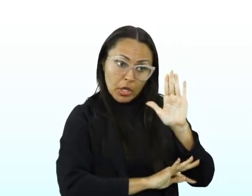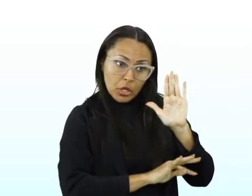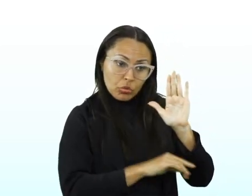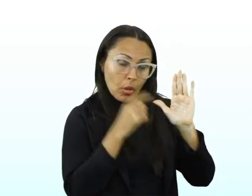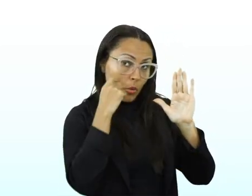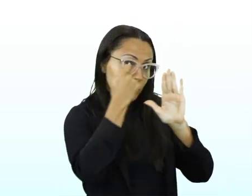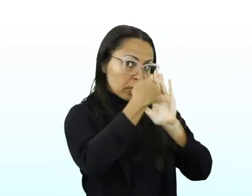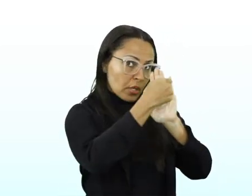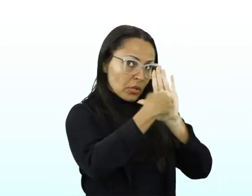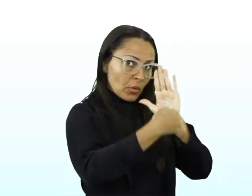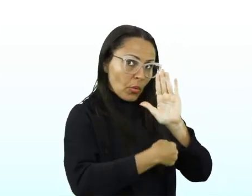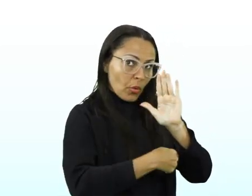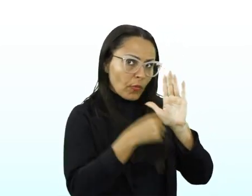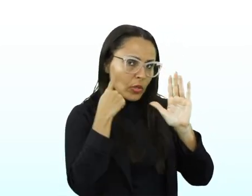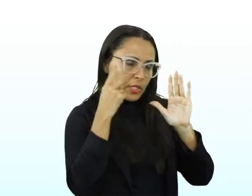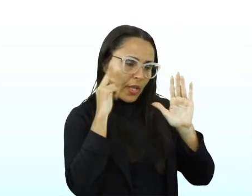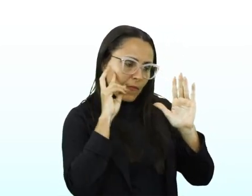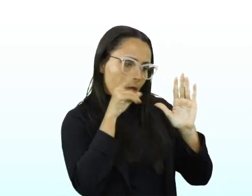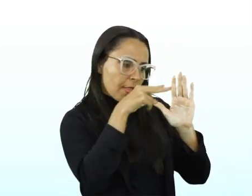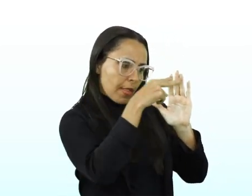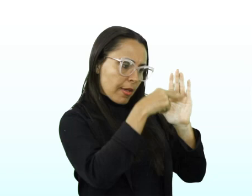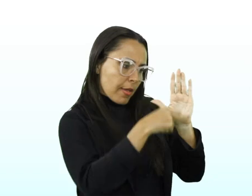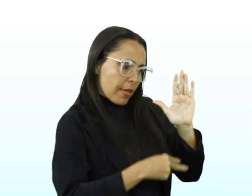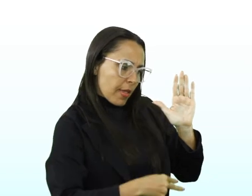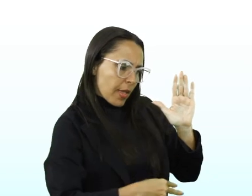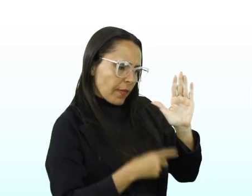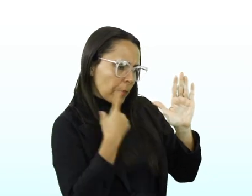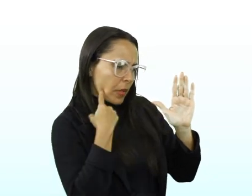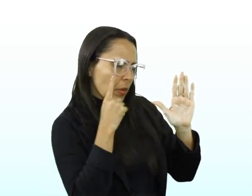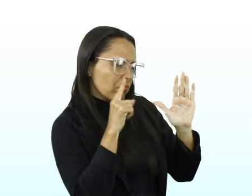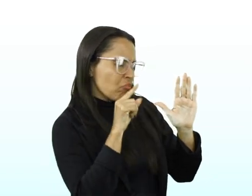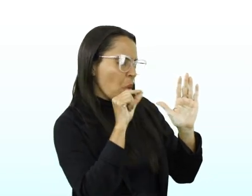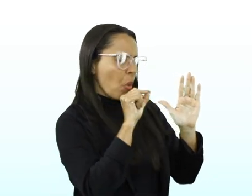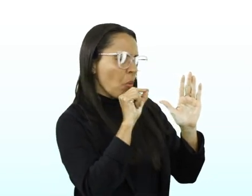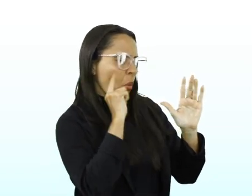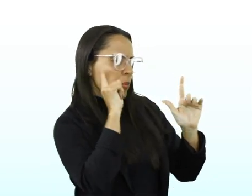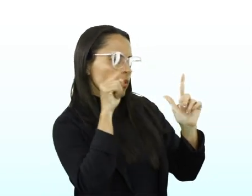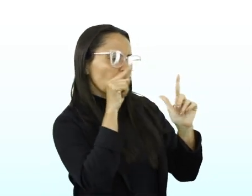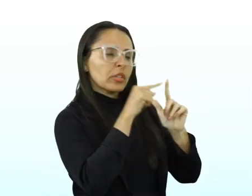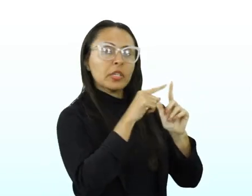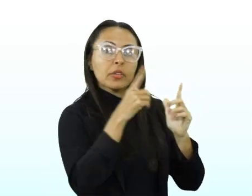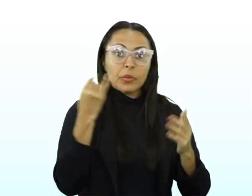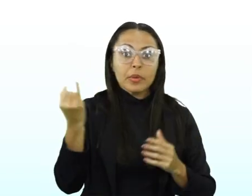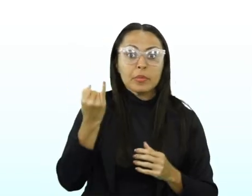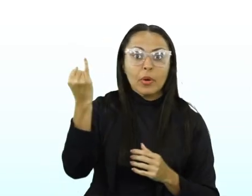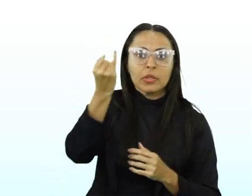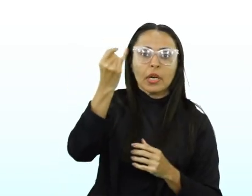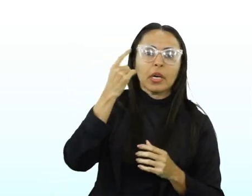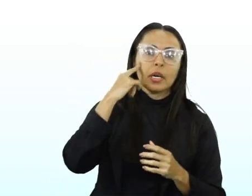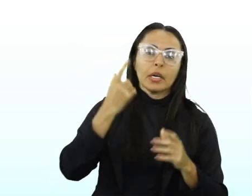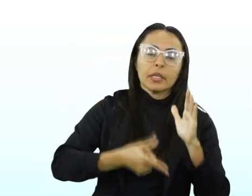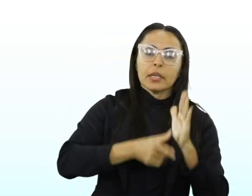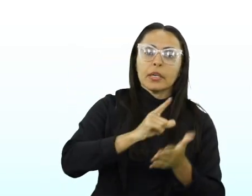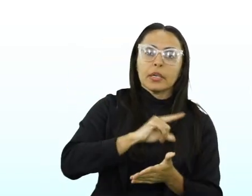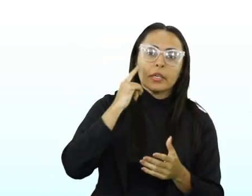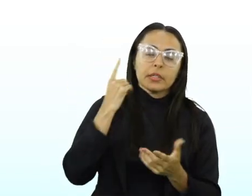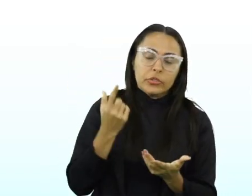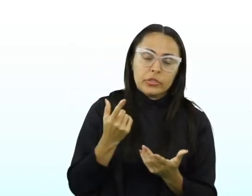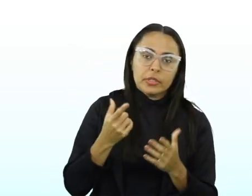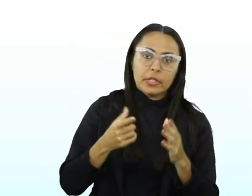Logo, você vai ler e vai buscar a intencionalidade dele. Então, é muito importante que a gente, antes de fazer a leitura,